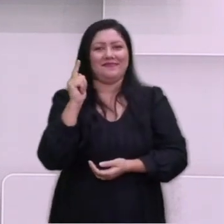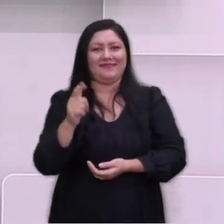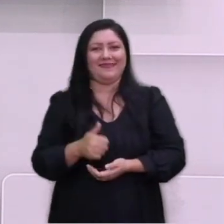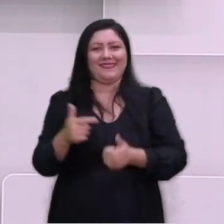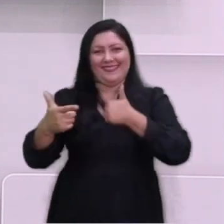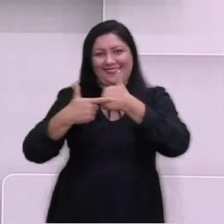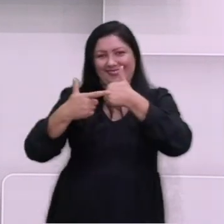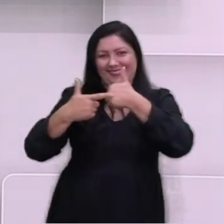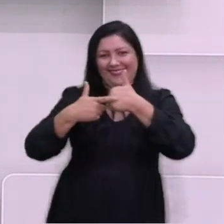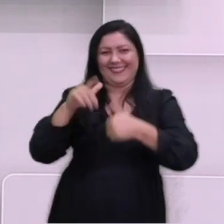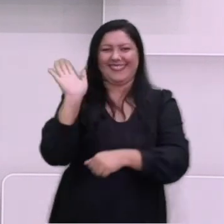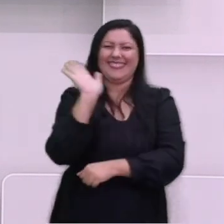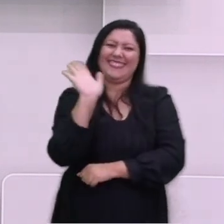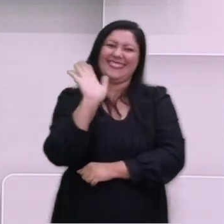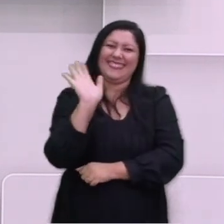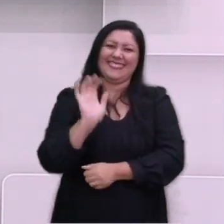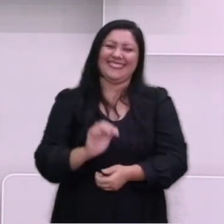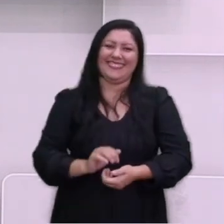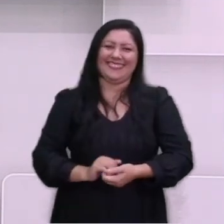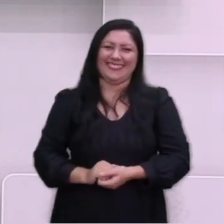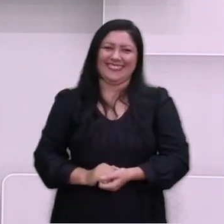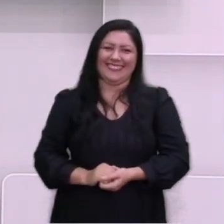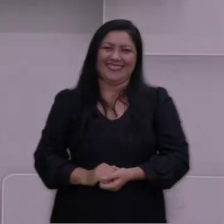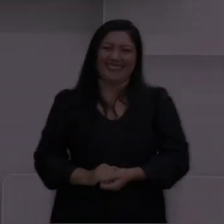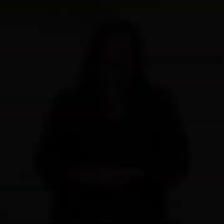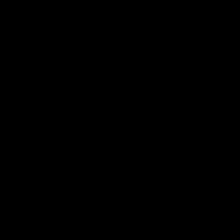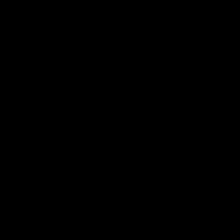deixe um like. Um abraço a todos e até a próxima aula.